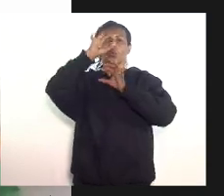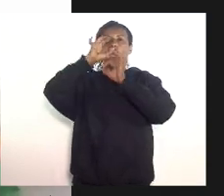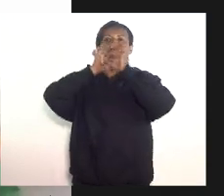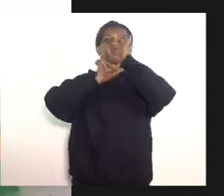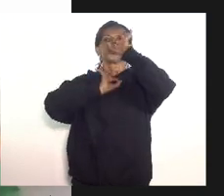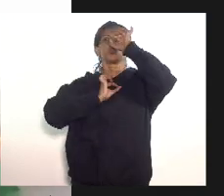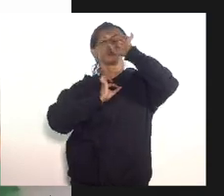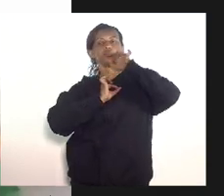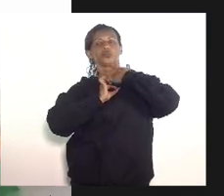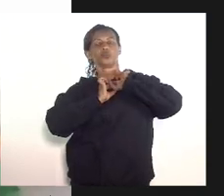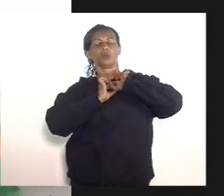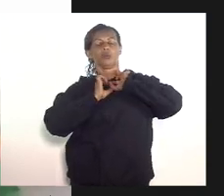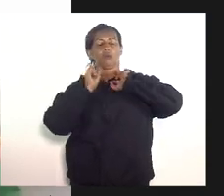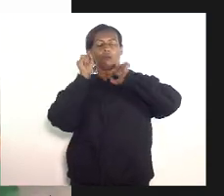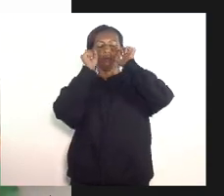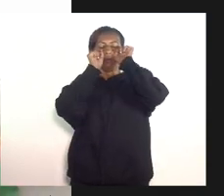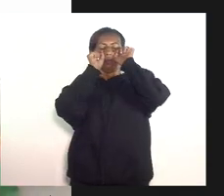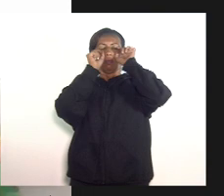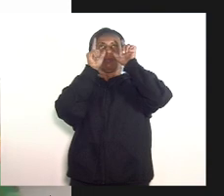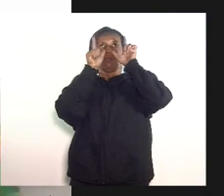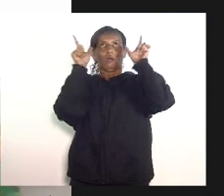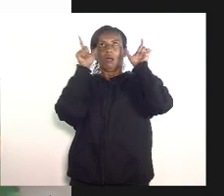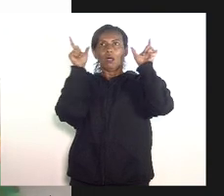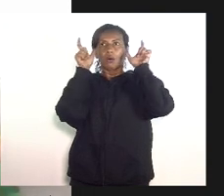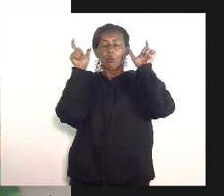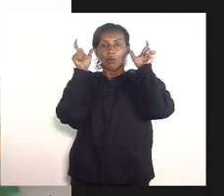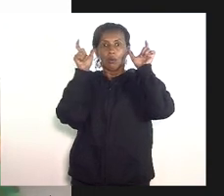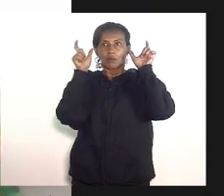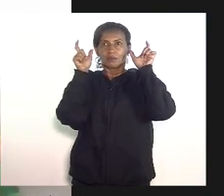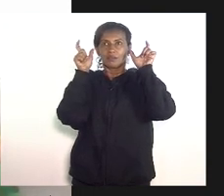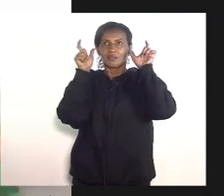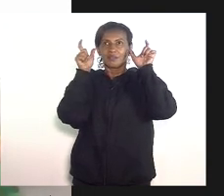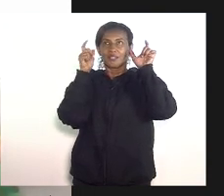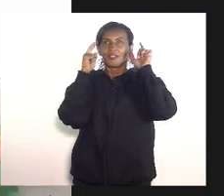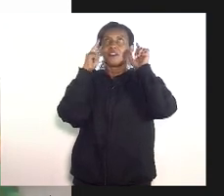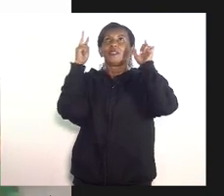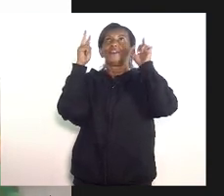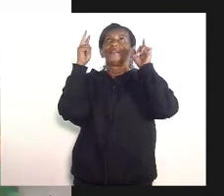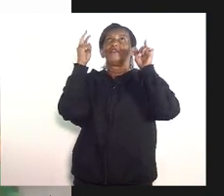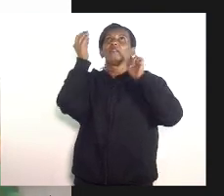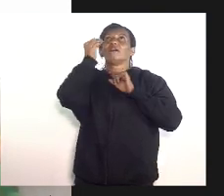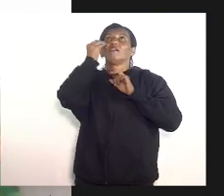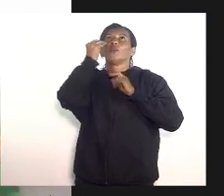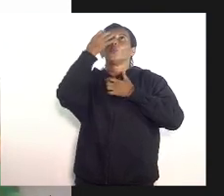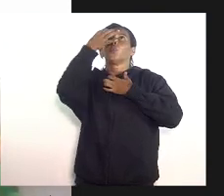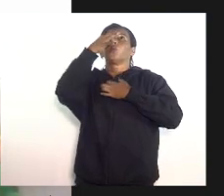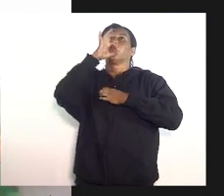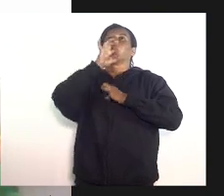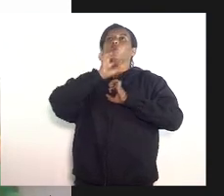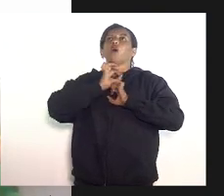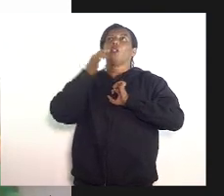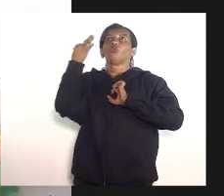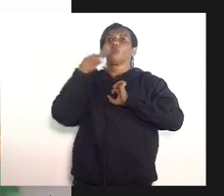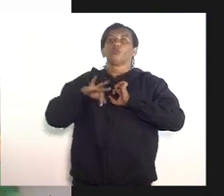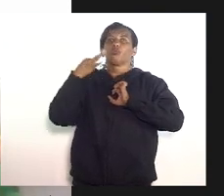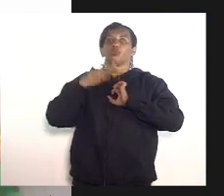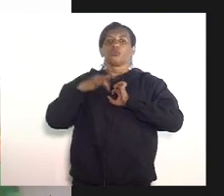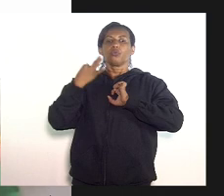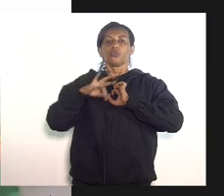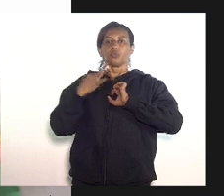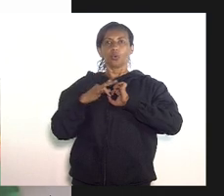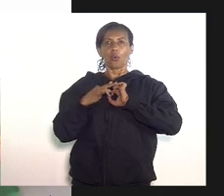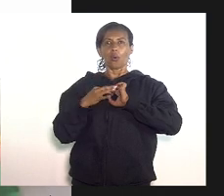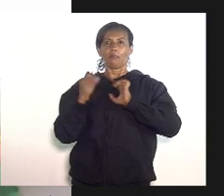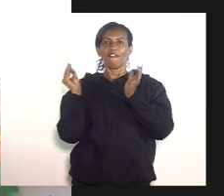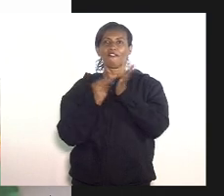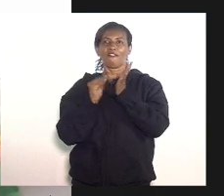acorda no meio no meio da intubação e vê e assiste tudo aquilo e sente dores porque ela não está